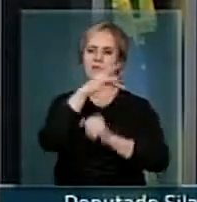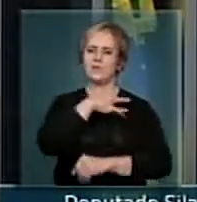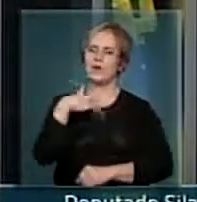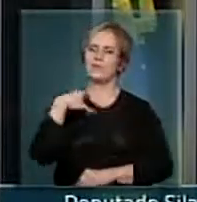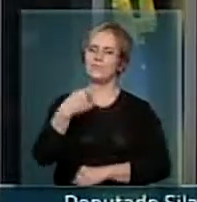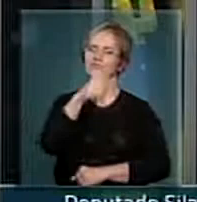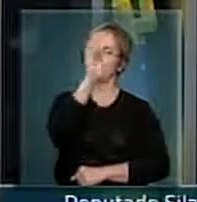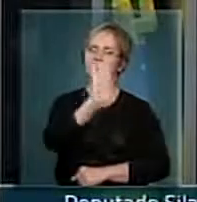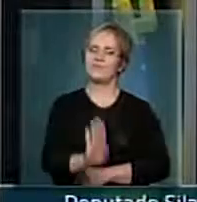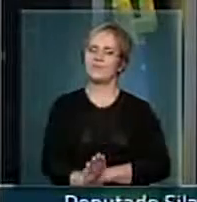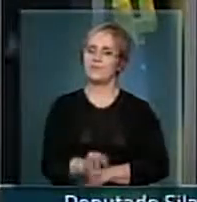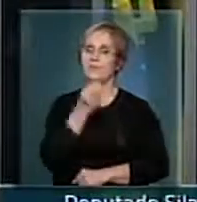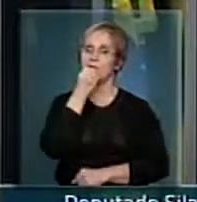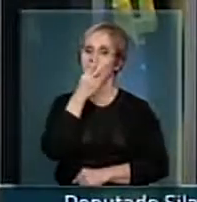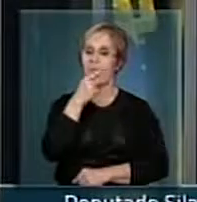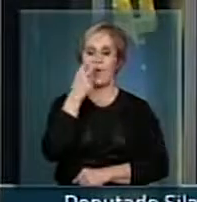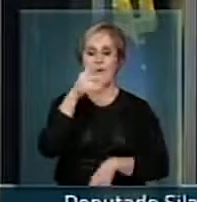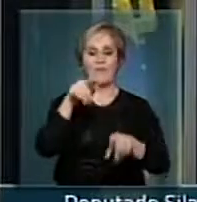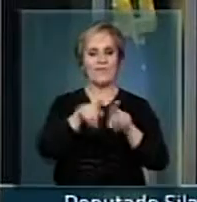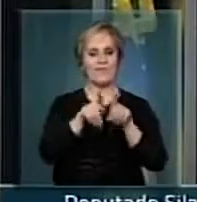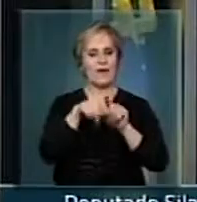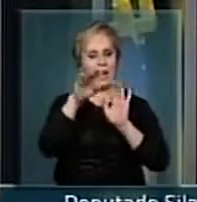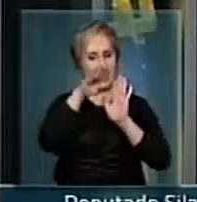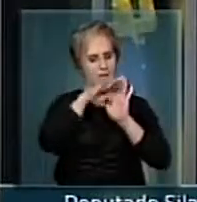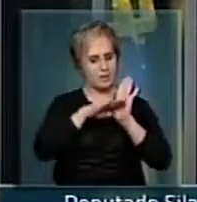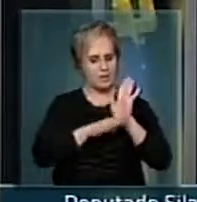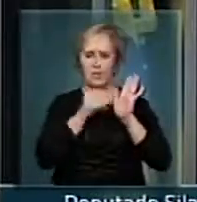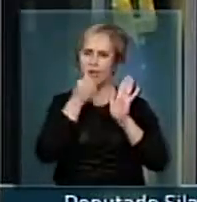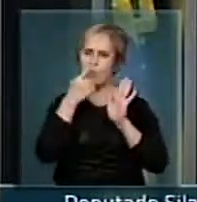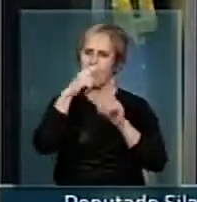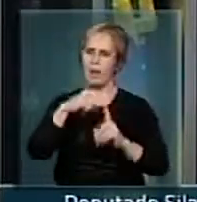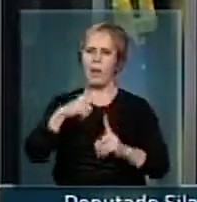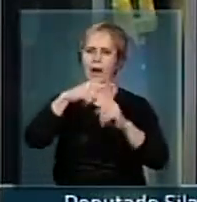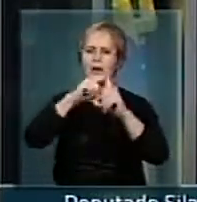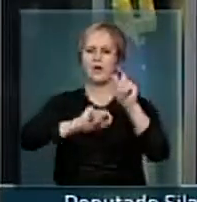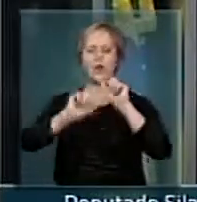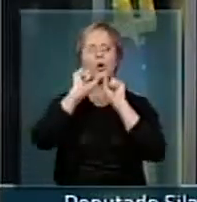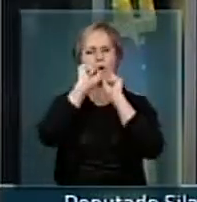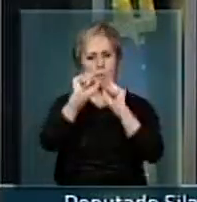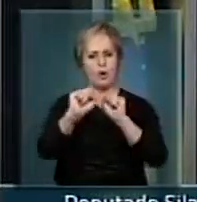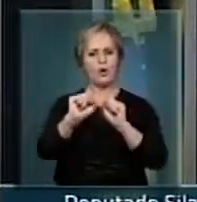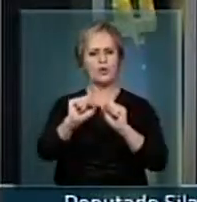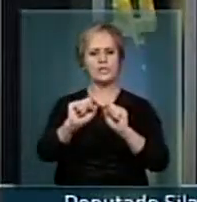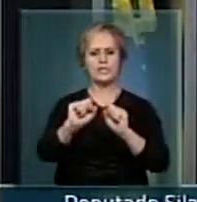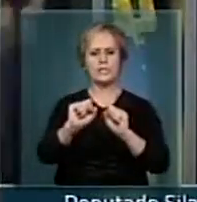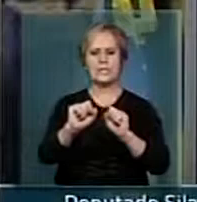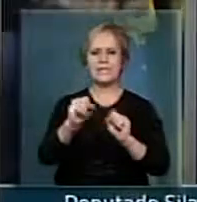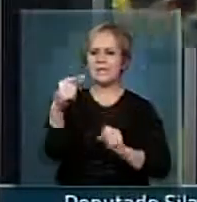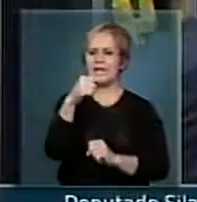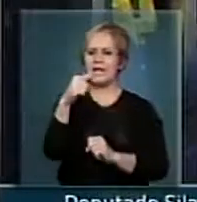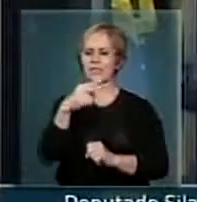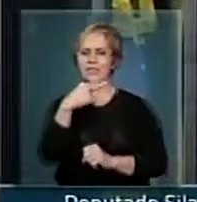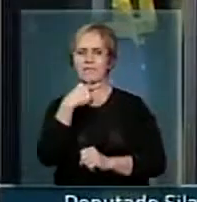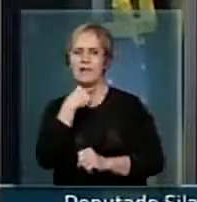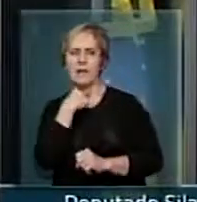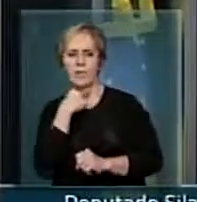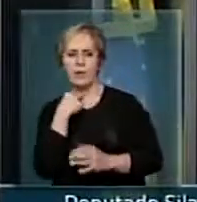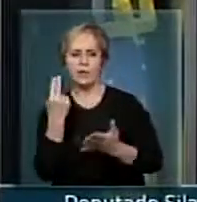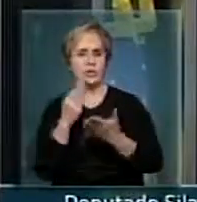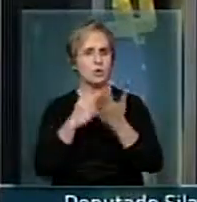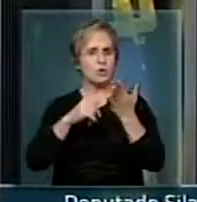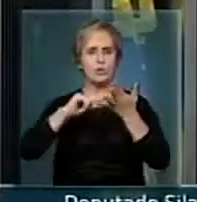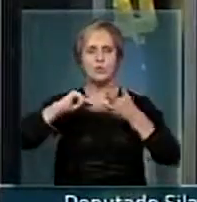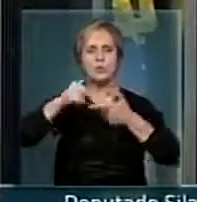Brasil. É bom dizer que esta lista positiva do que pode, lista negativa do que não pode, a isso tudo